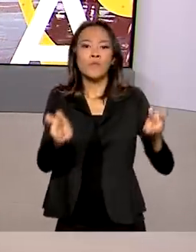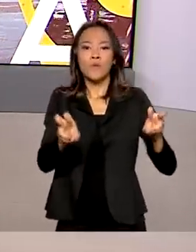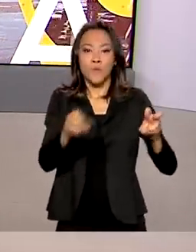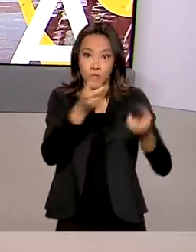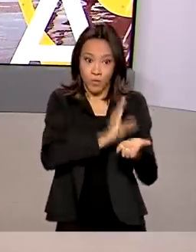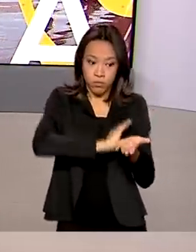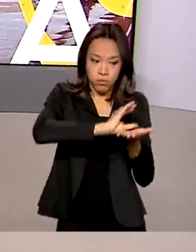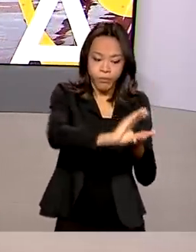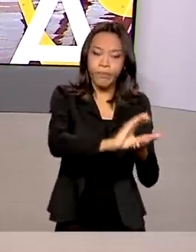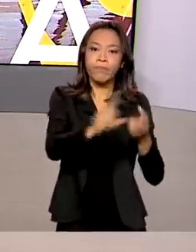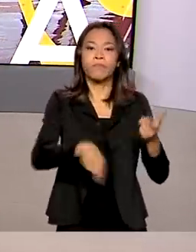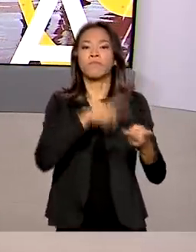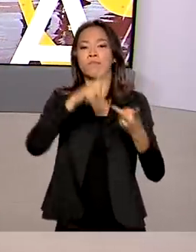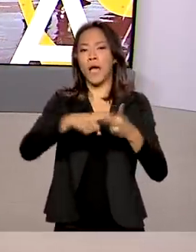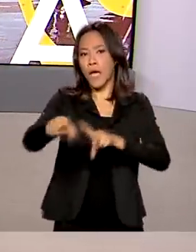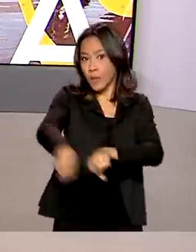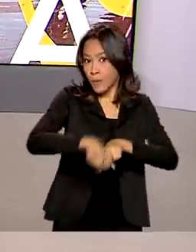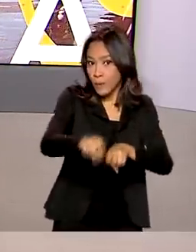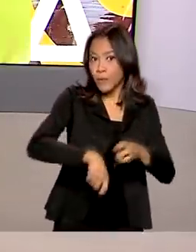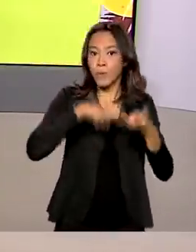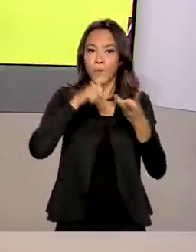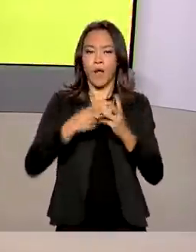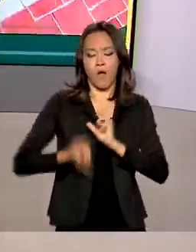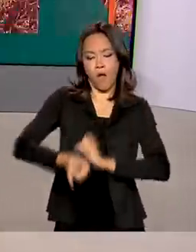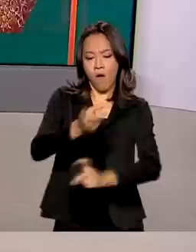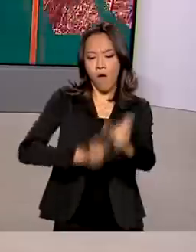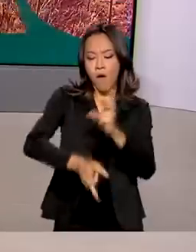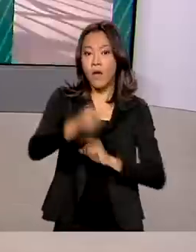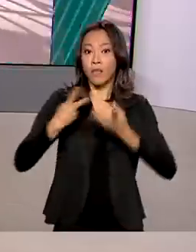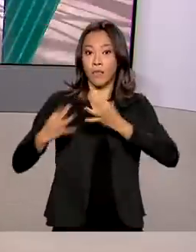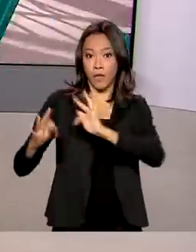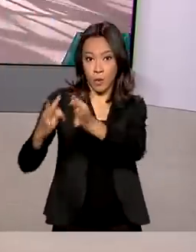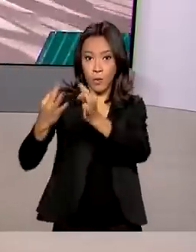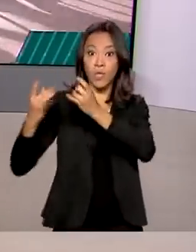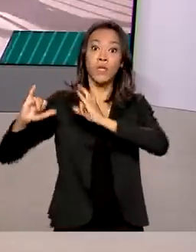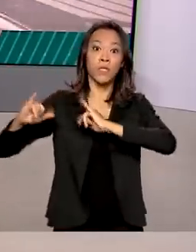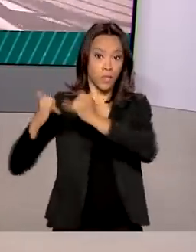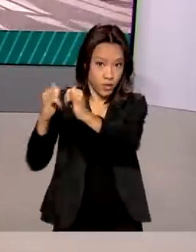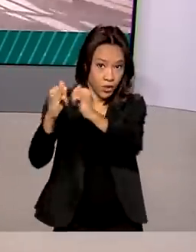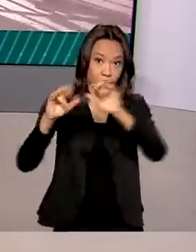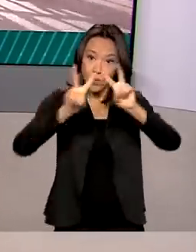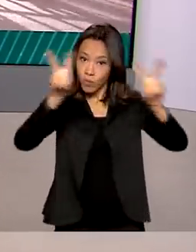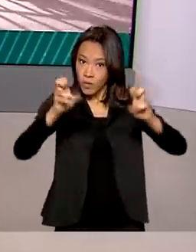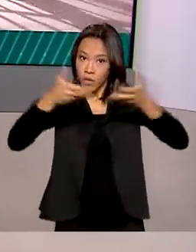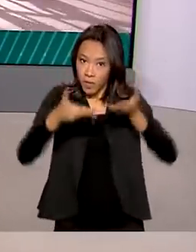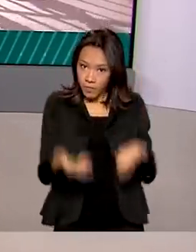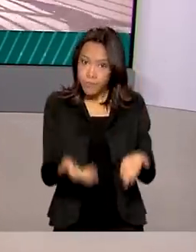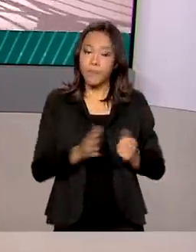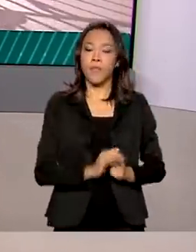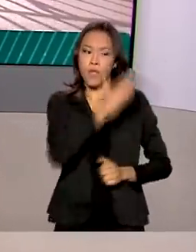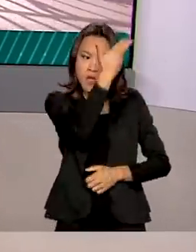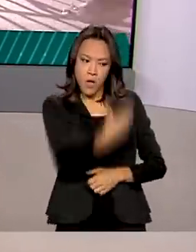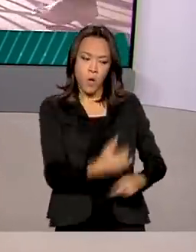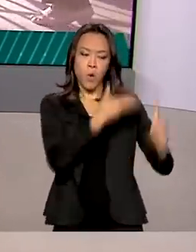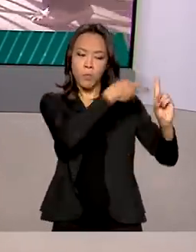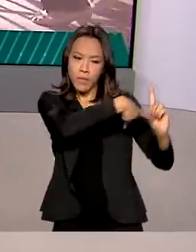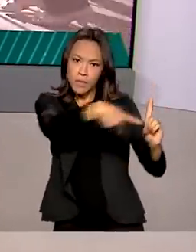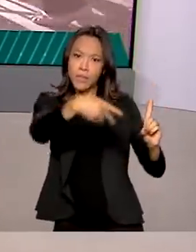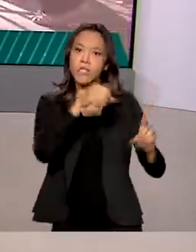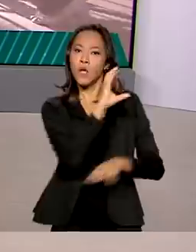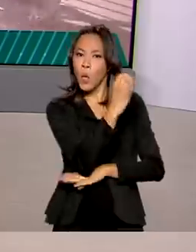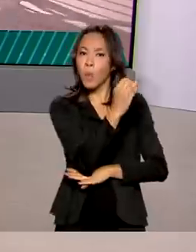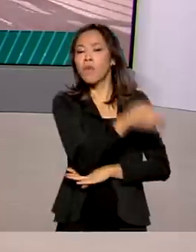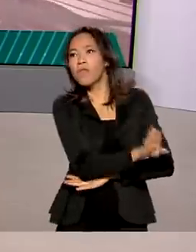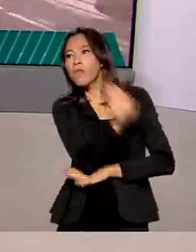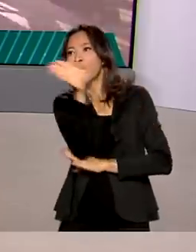investimentos, agricultura, comércio, tecnologia e energia. O chefe de Estado colombiano cumprirá a agenda também em